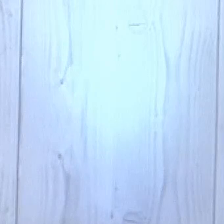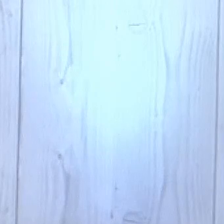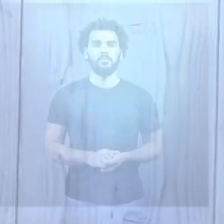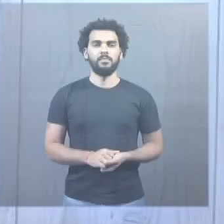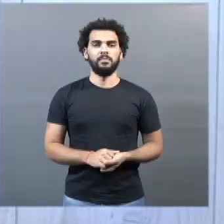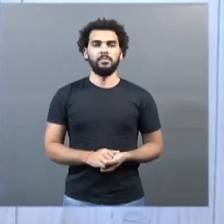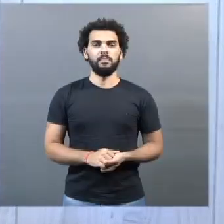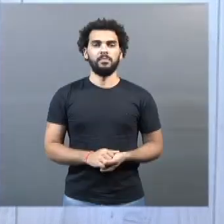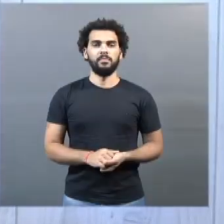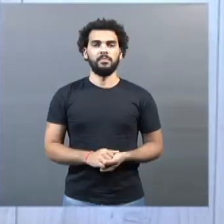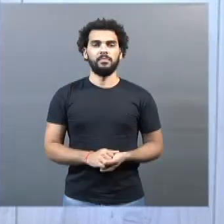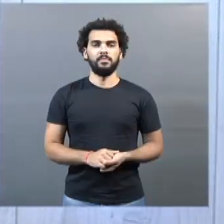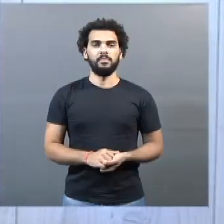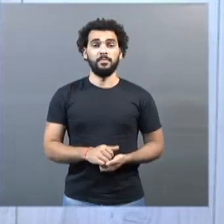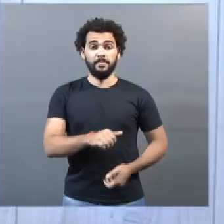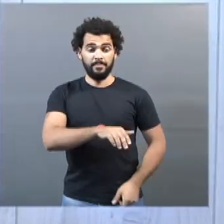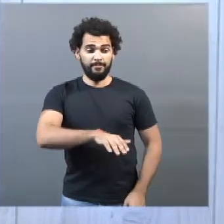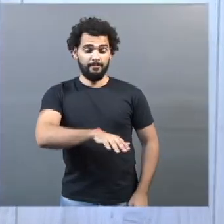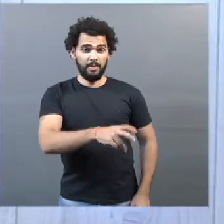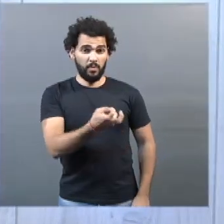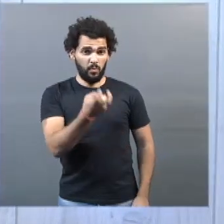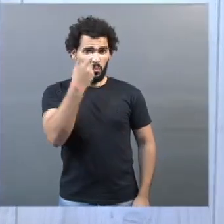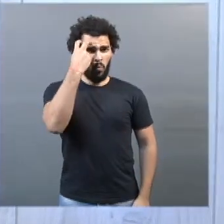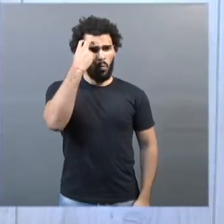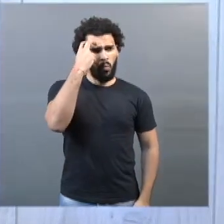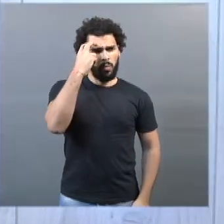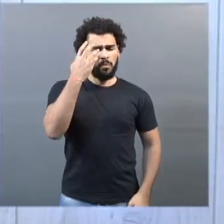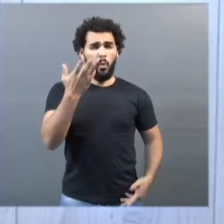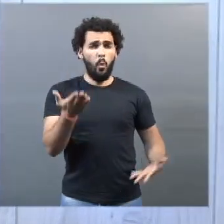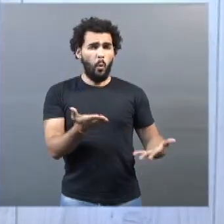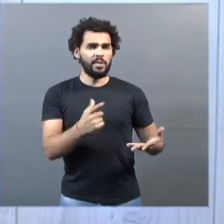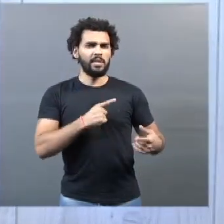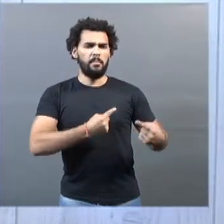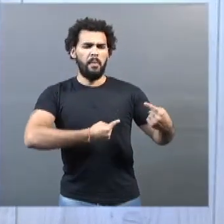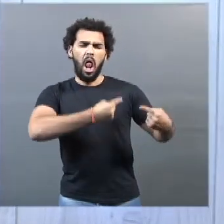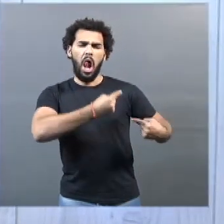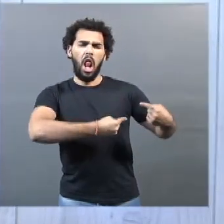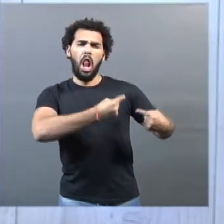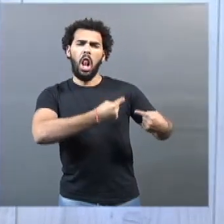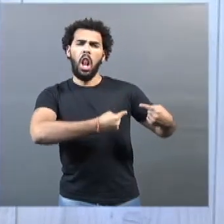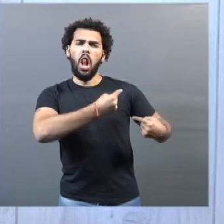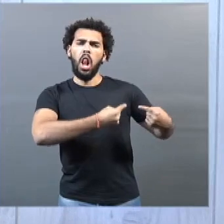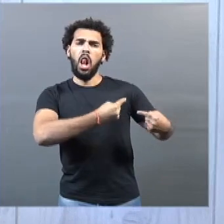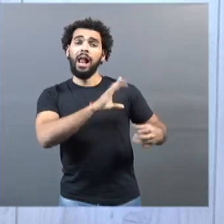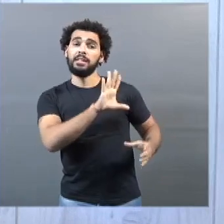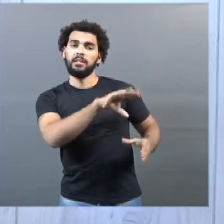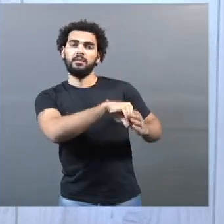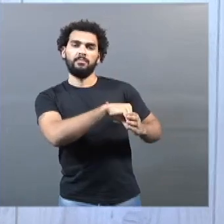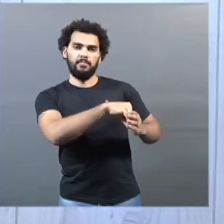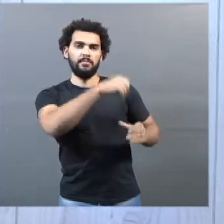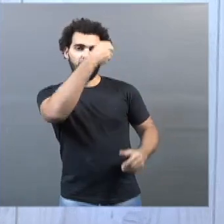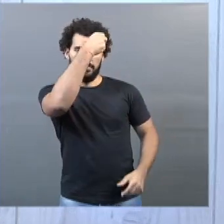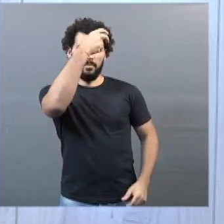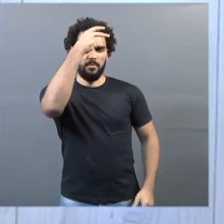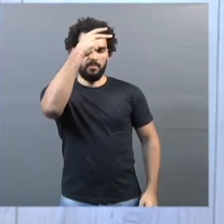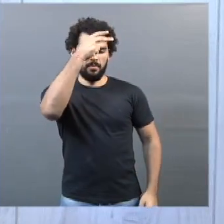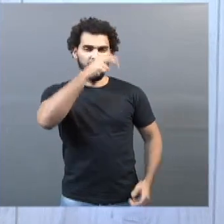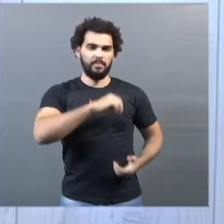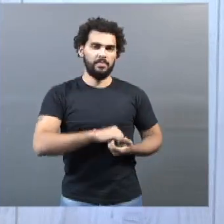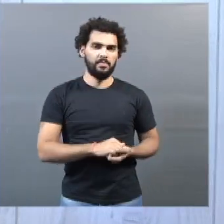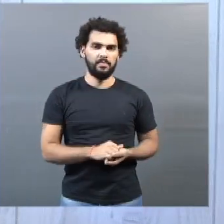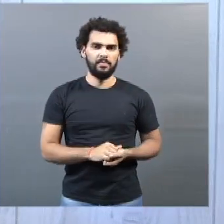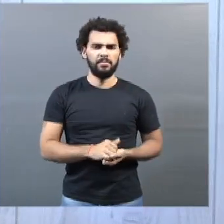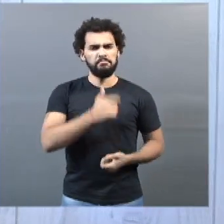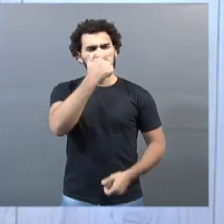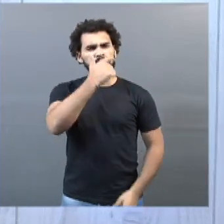O setor cultural esteve em pauta hoje na Prefeitura de Uberlândia. O prefeito Adelmo Leão fez uma